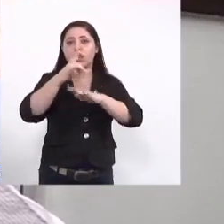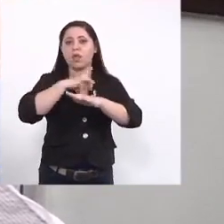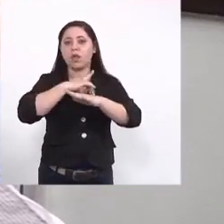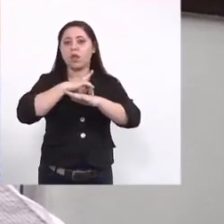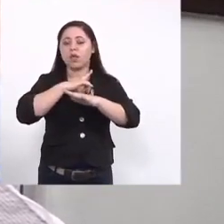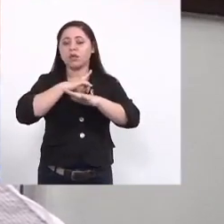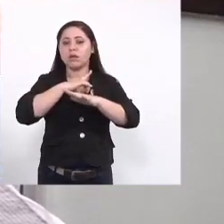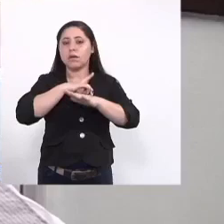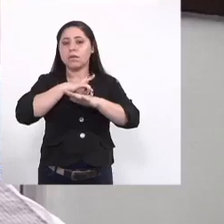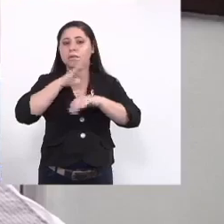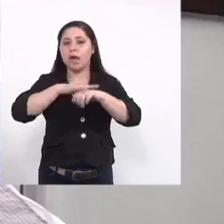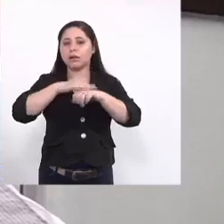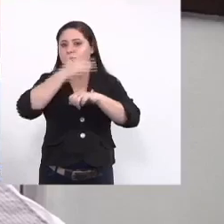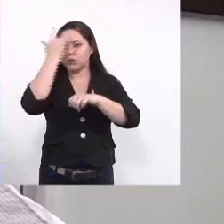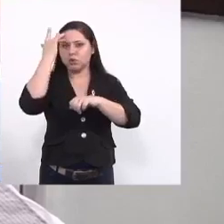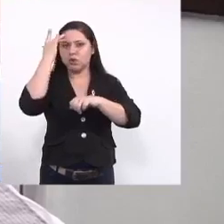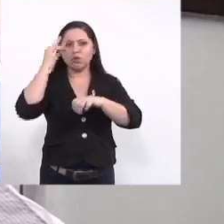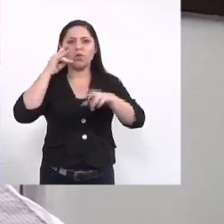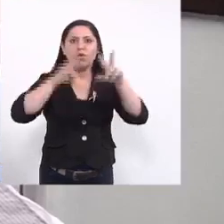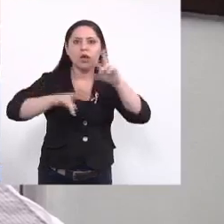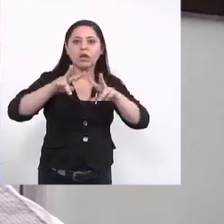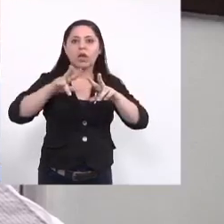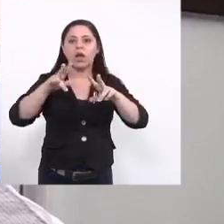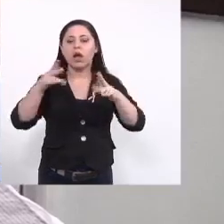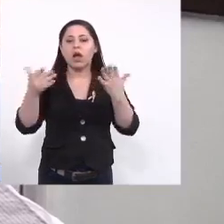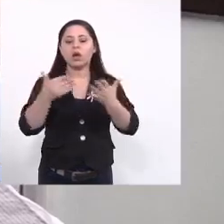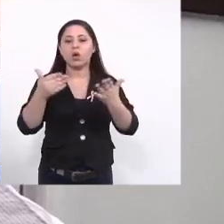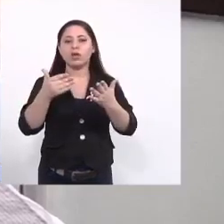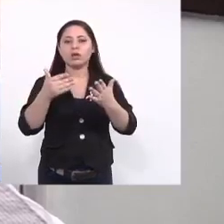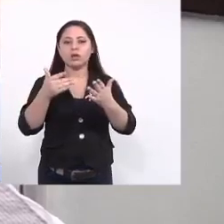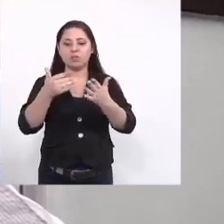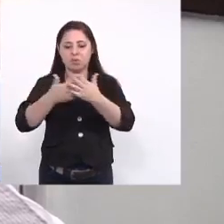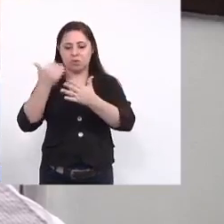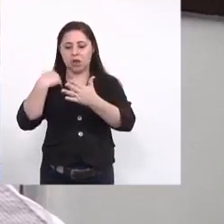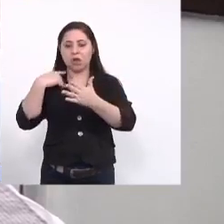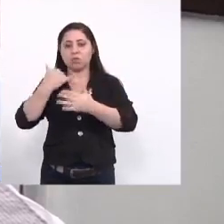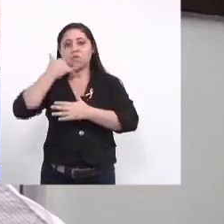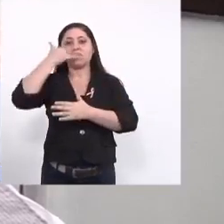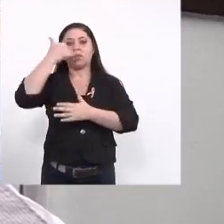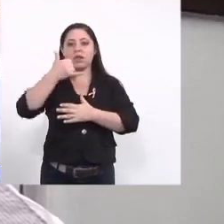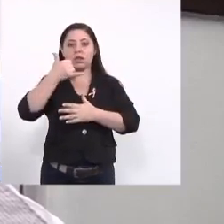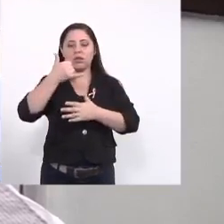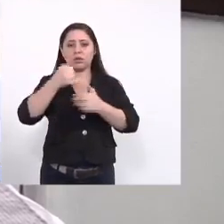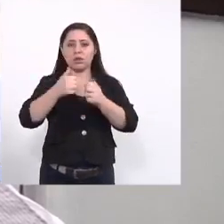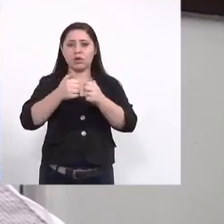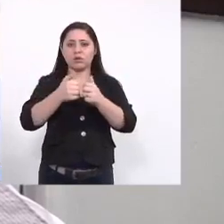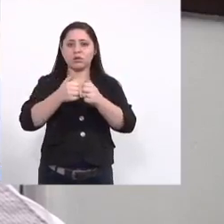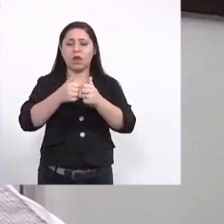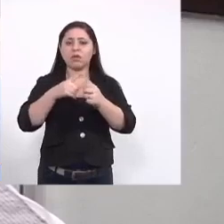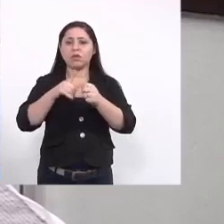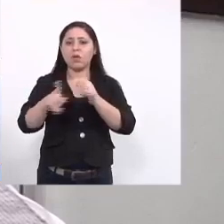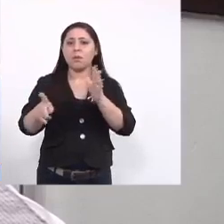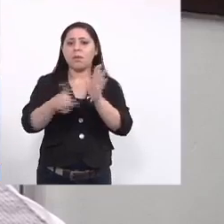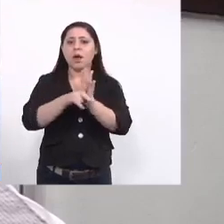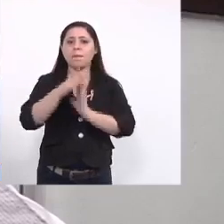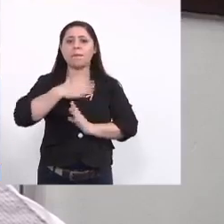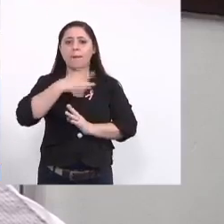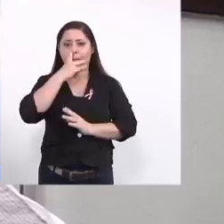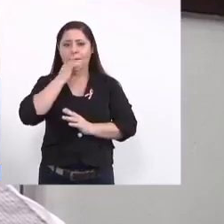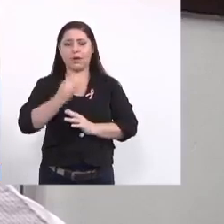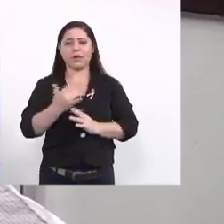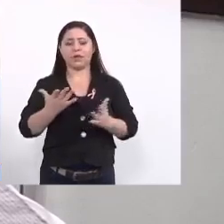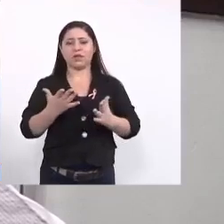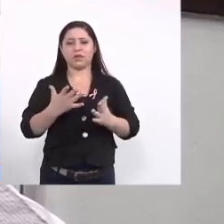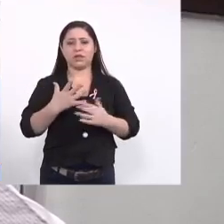alcance melhor ainda até agora há pouco eu recebi no meu celular a funcionária da propriedade do meu pai